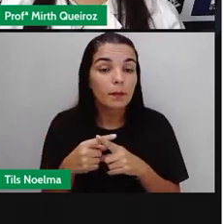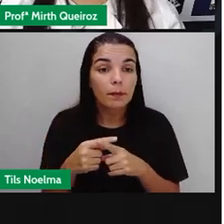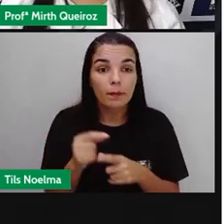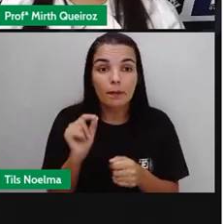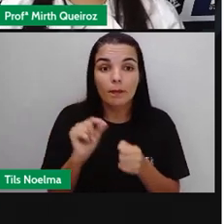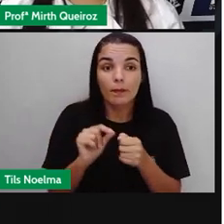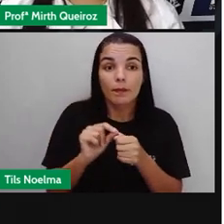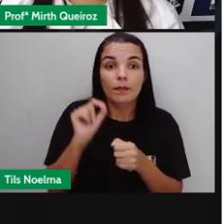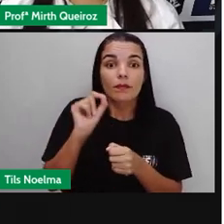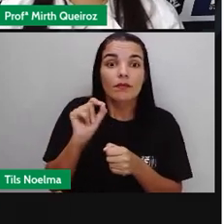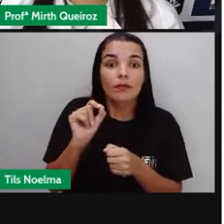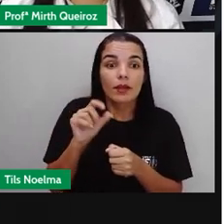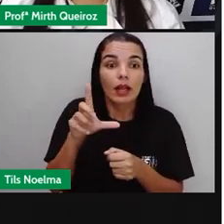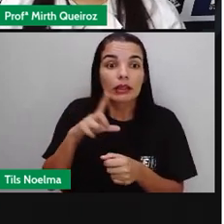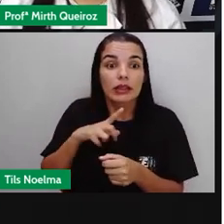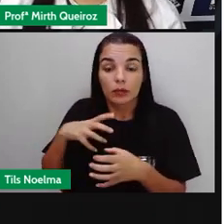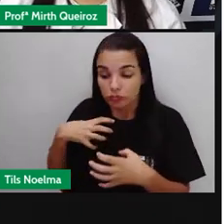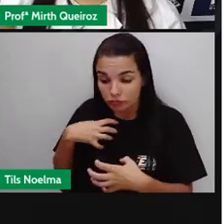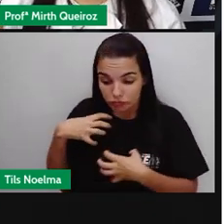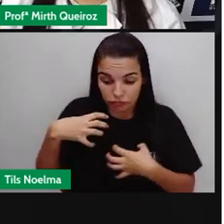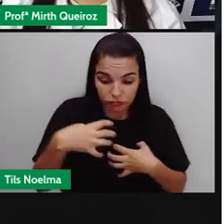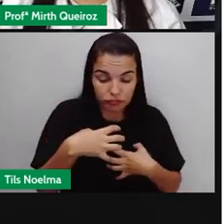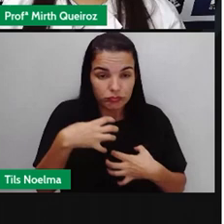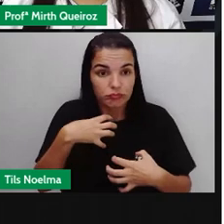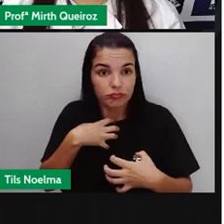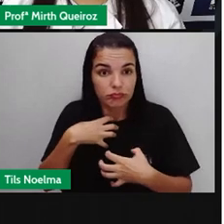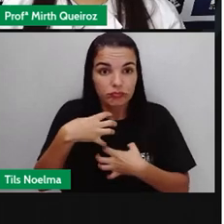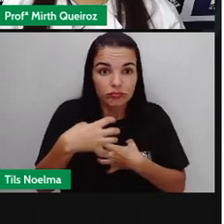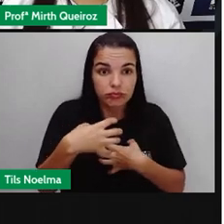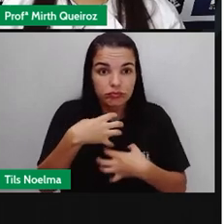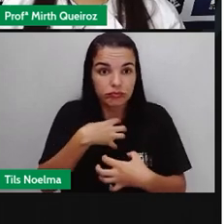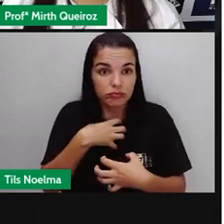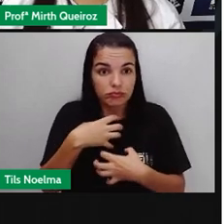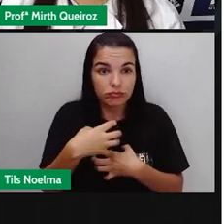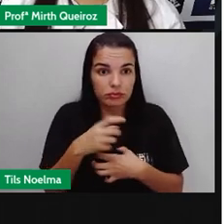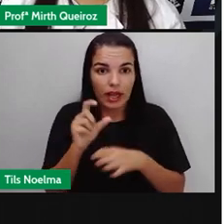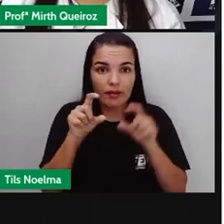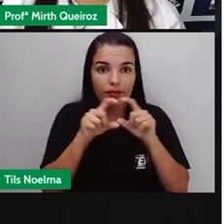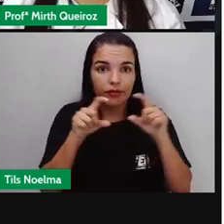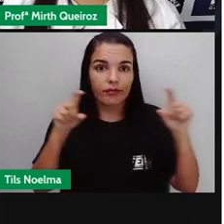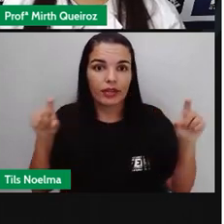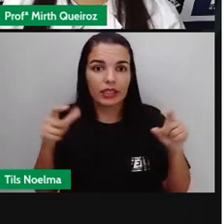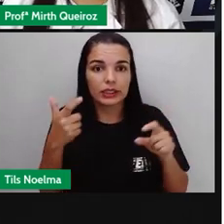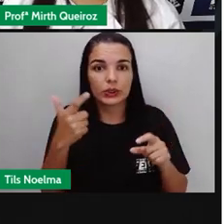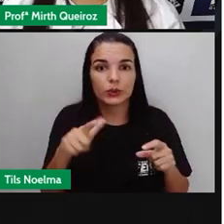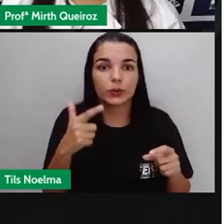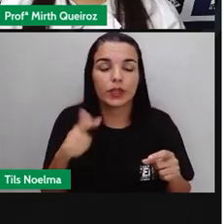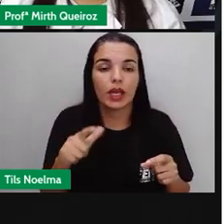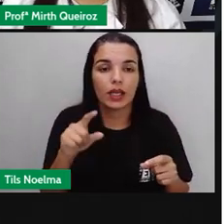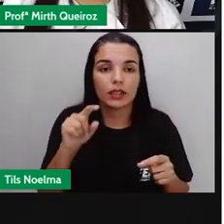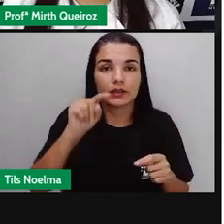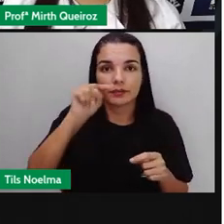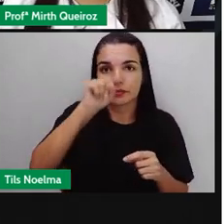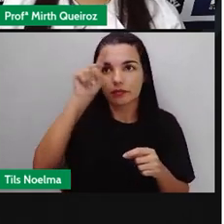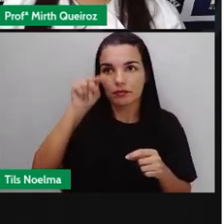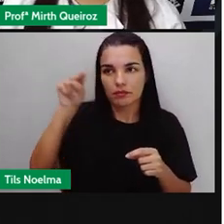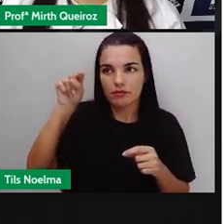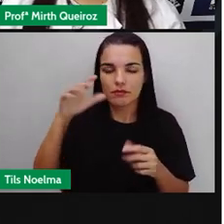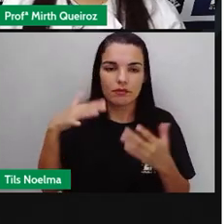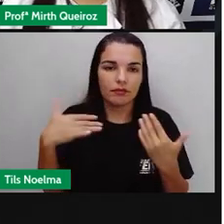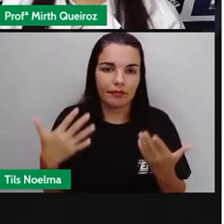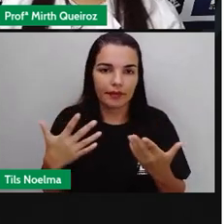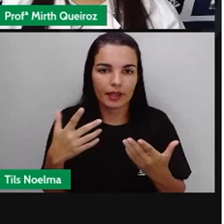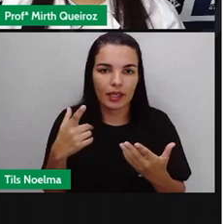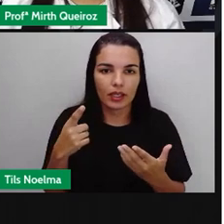de sentido. Qual é o sentido dessa frase sem sinais de pontuação? Olha aí um exemplo.